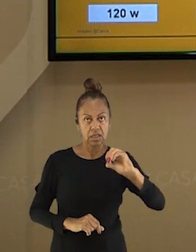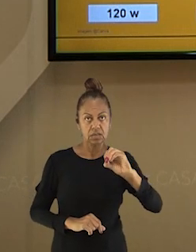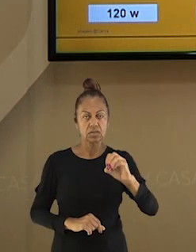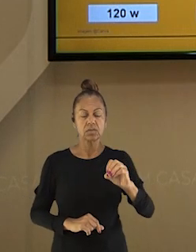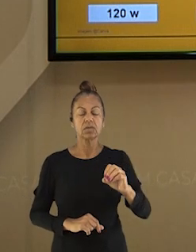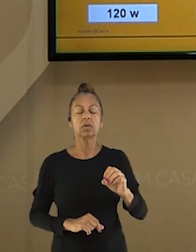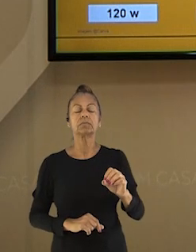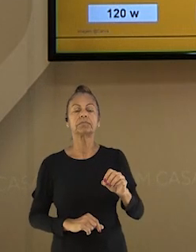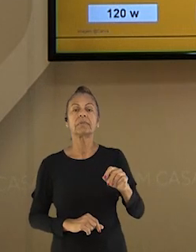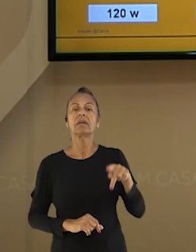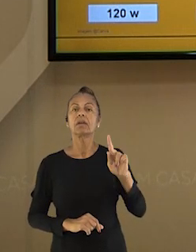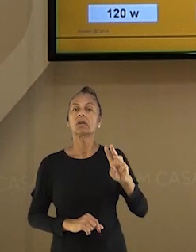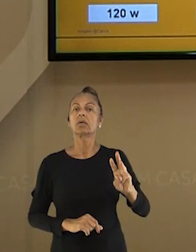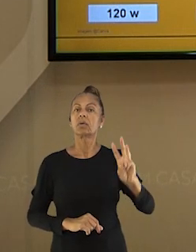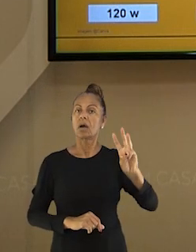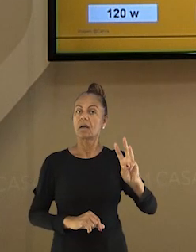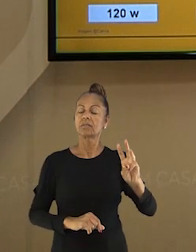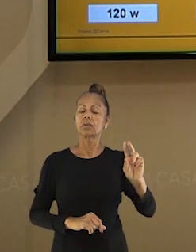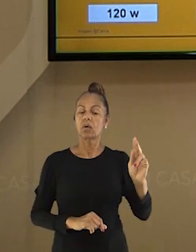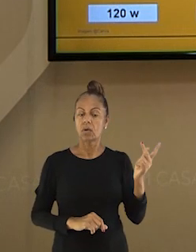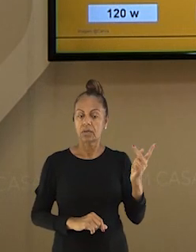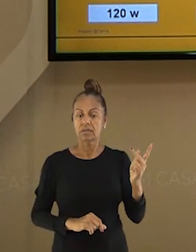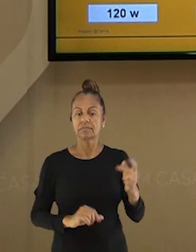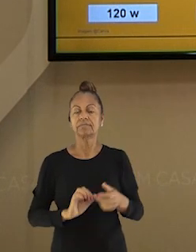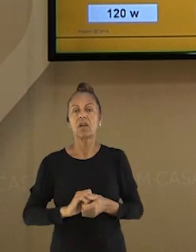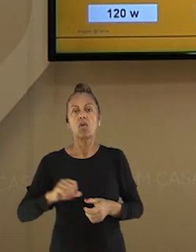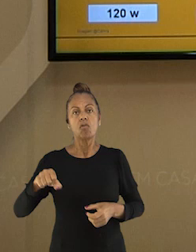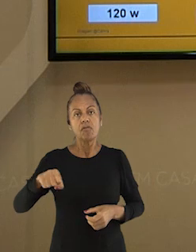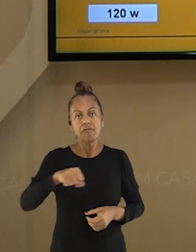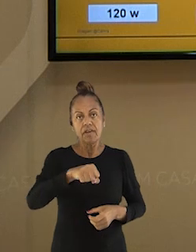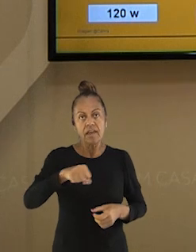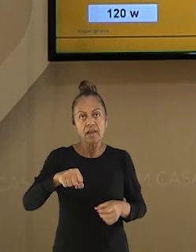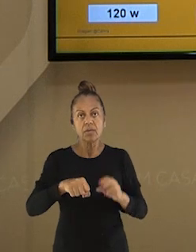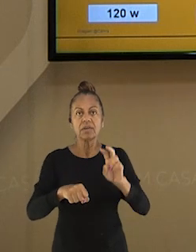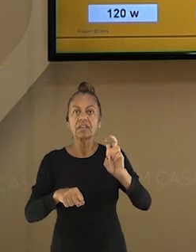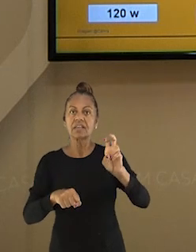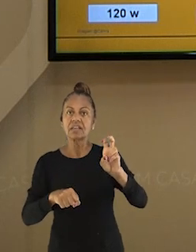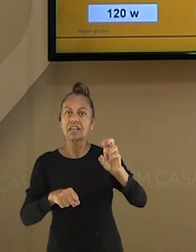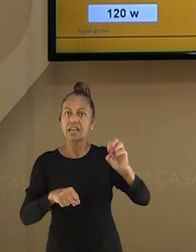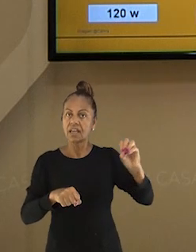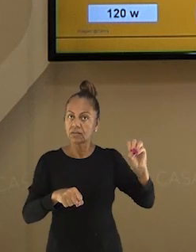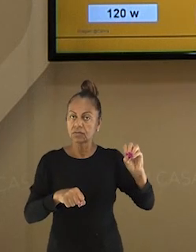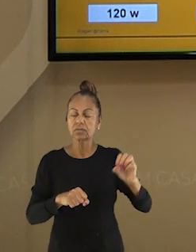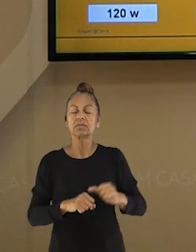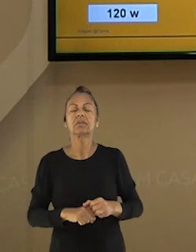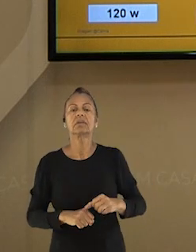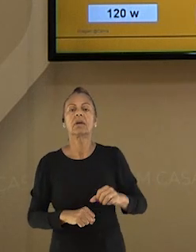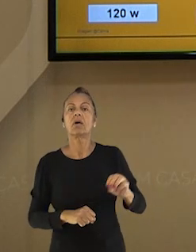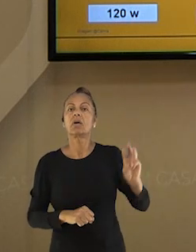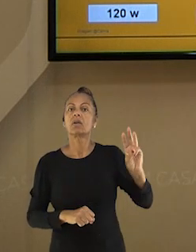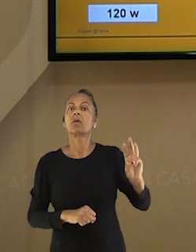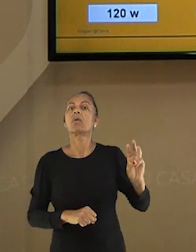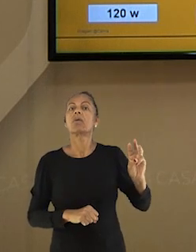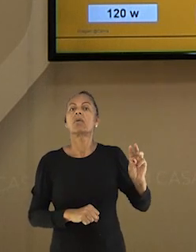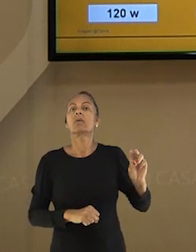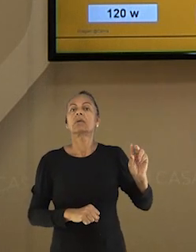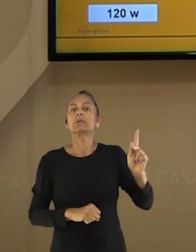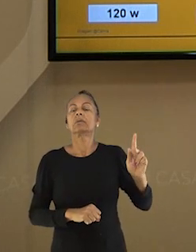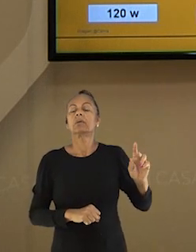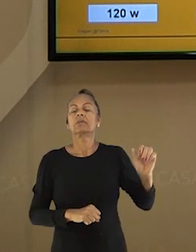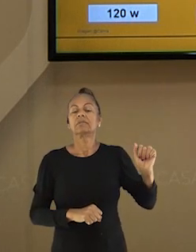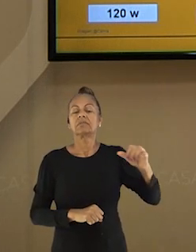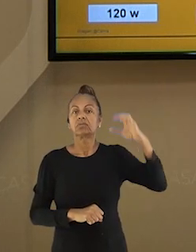200 kWh, o ferro elétrico, 500 kWh, o chuveiro elétrico,